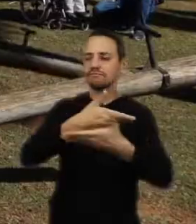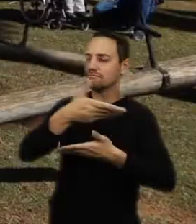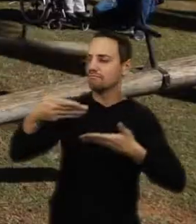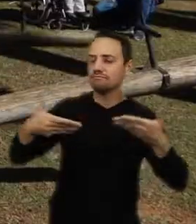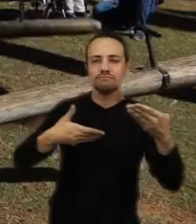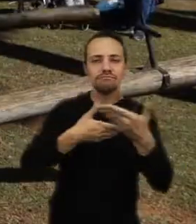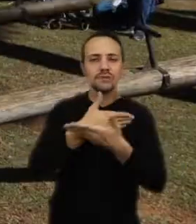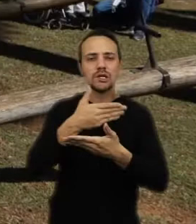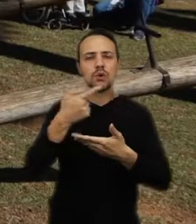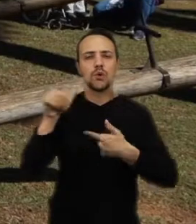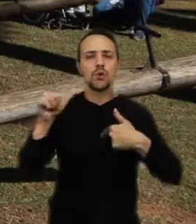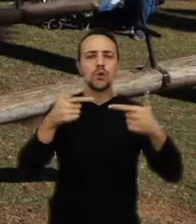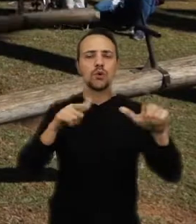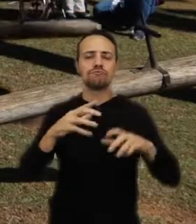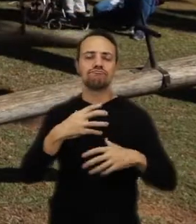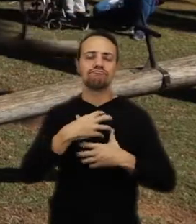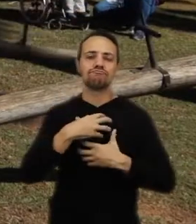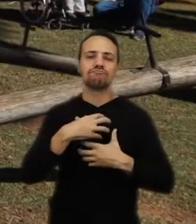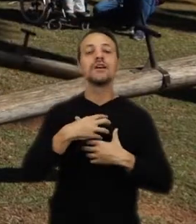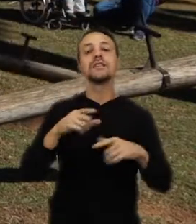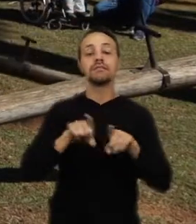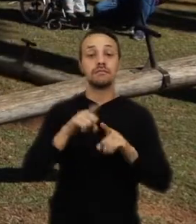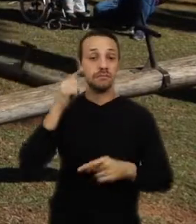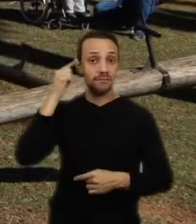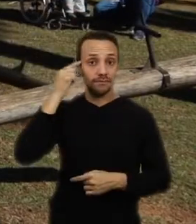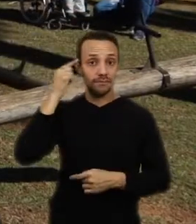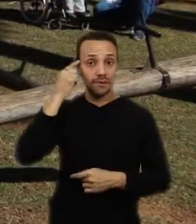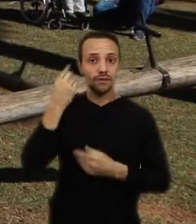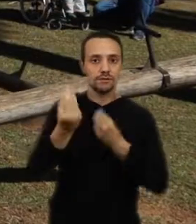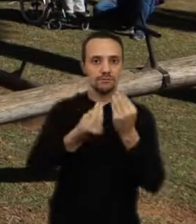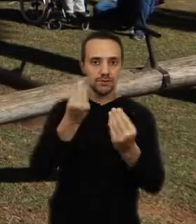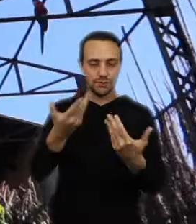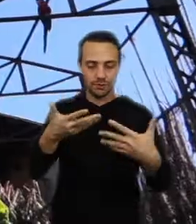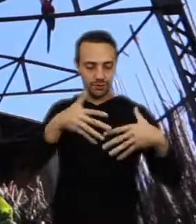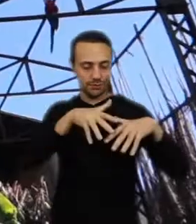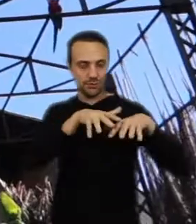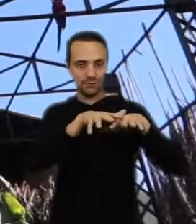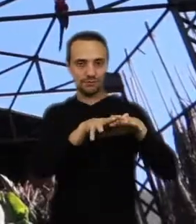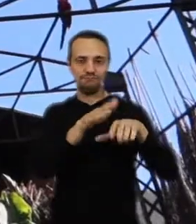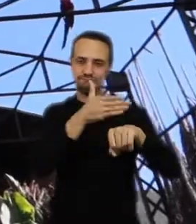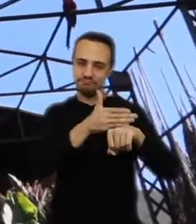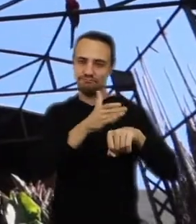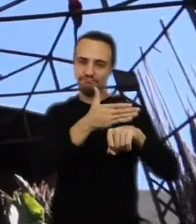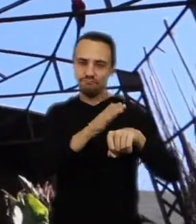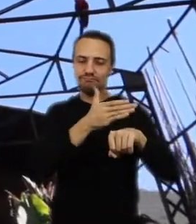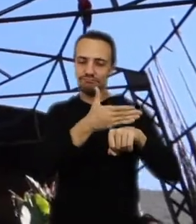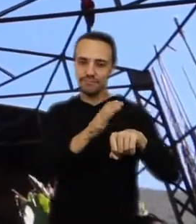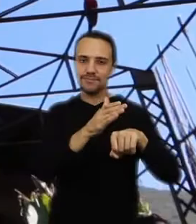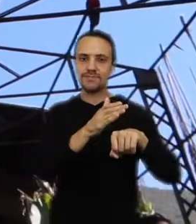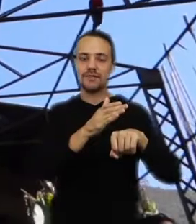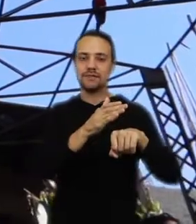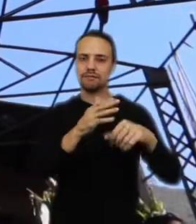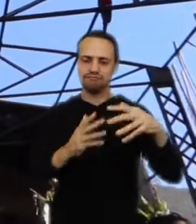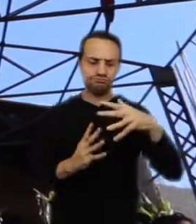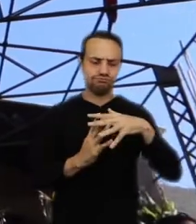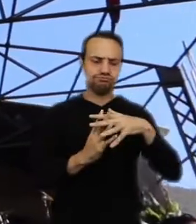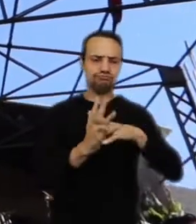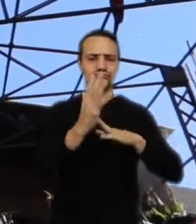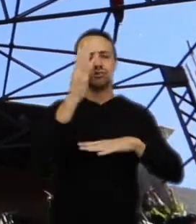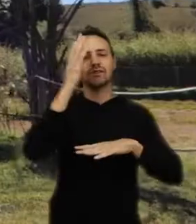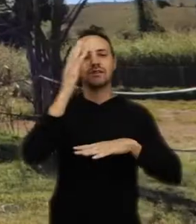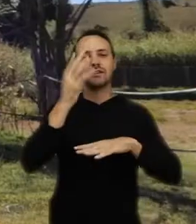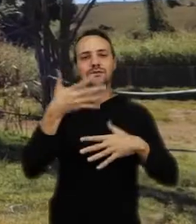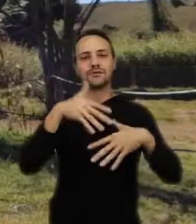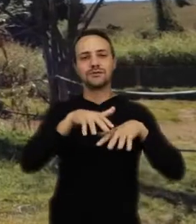outras formas, onde a gente pode pensar nessa inclusão na prática, né? Para além da inclusão que a gente